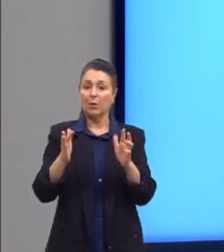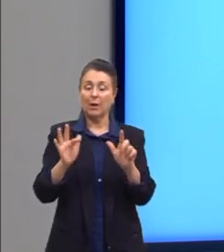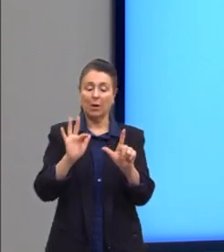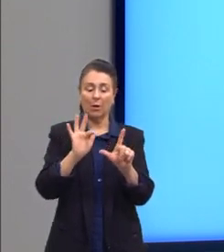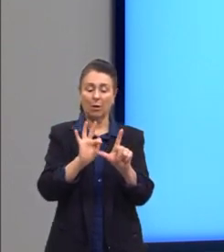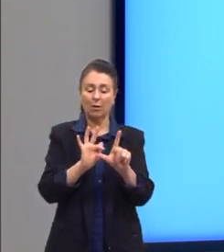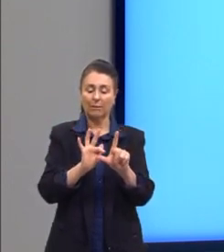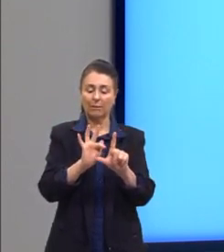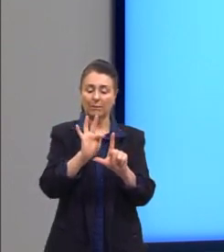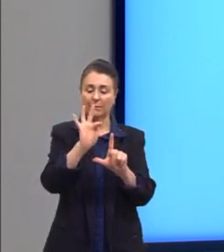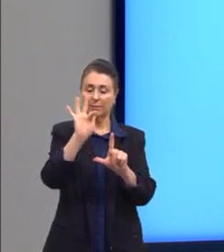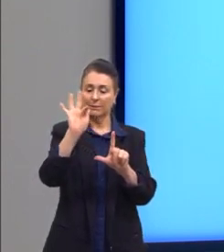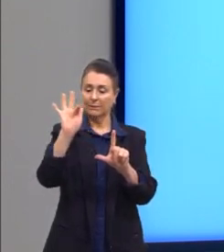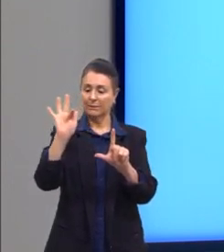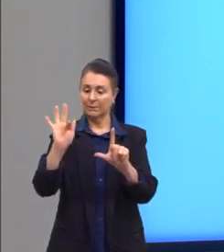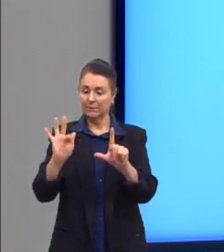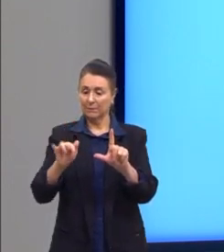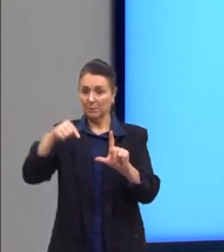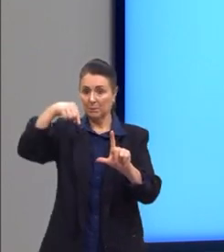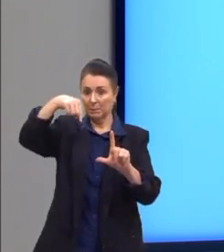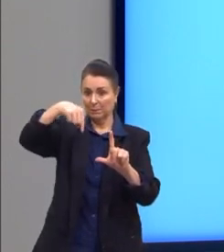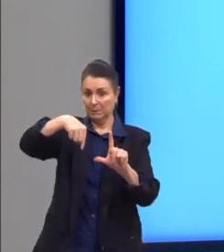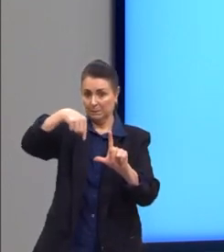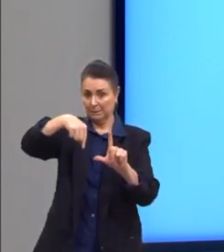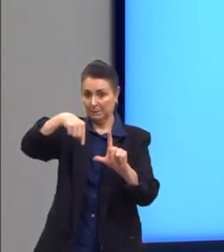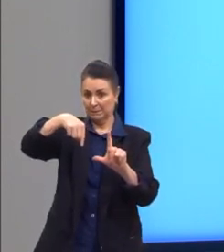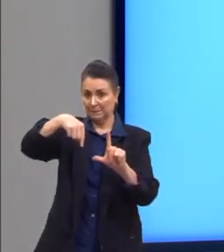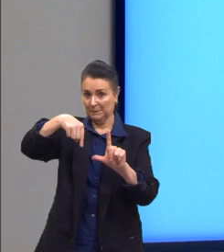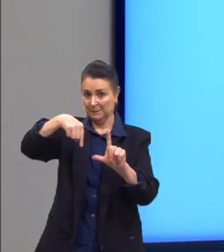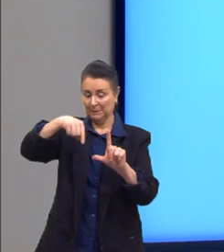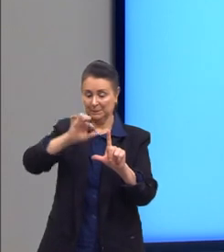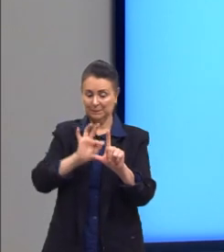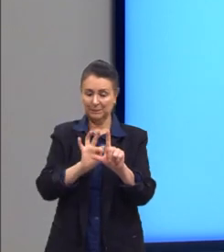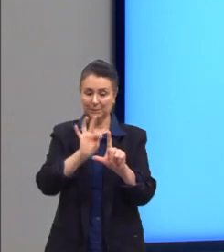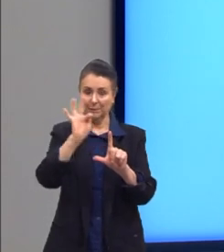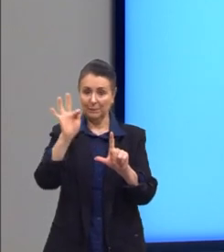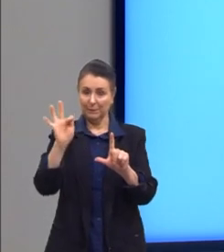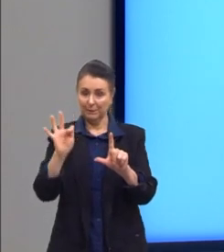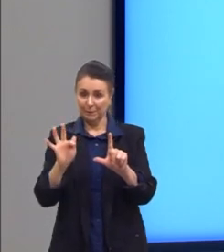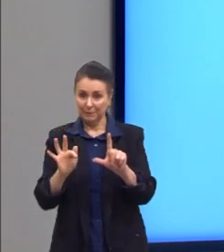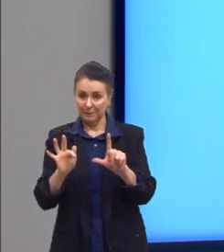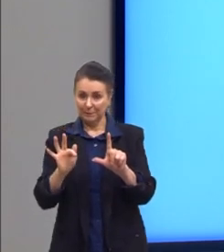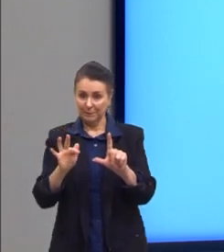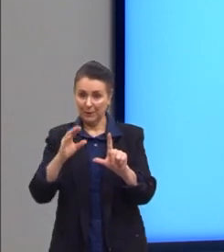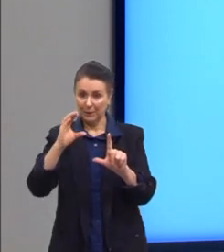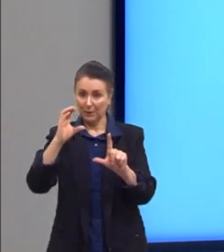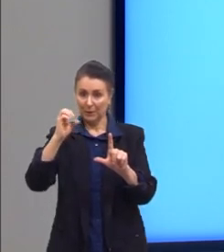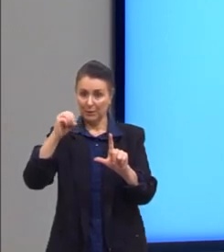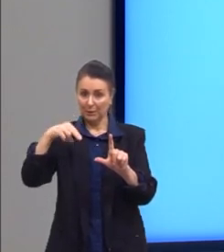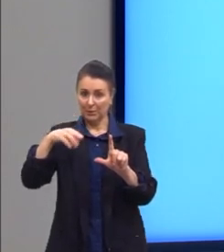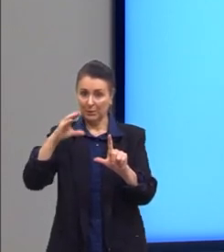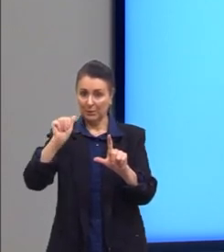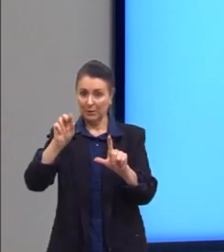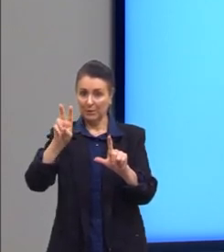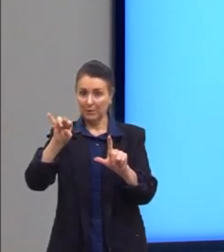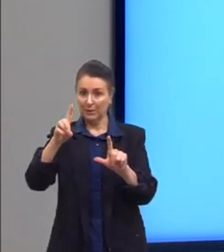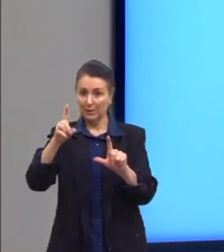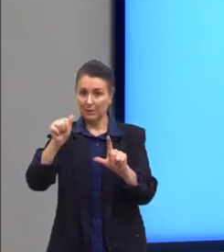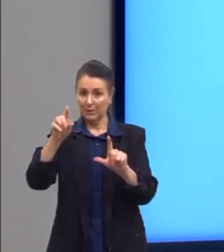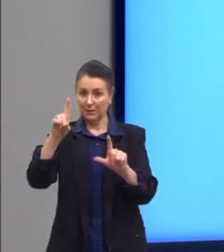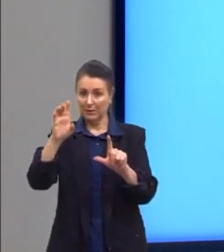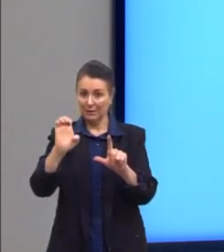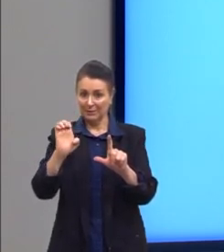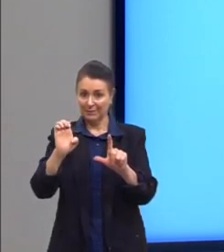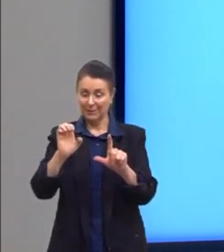está voltada para baixo. A nossa concavidade, ou a nossa abertura, é para baixo. O A, então,